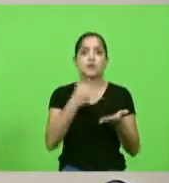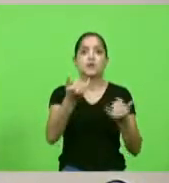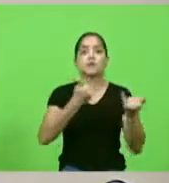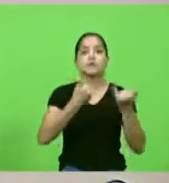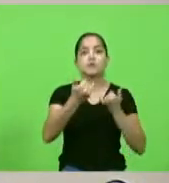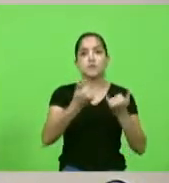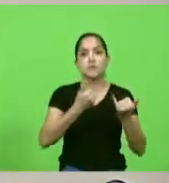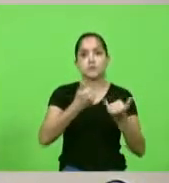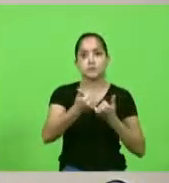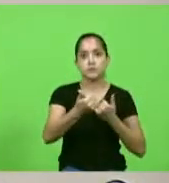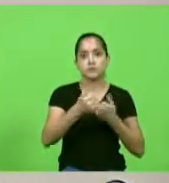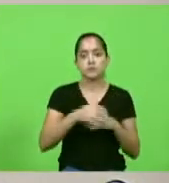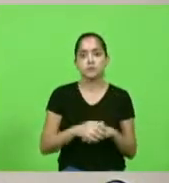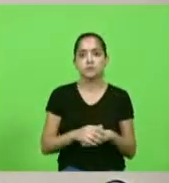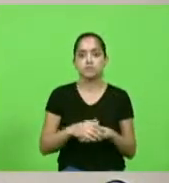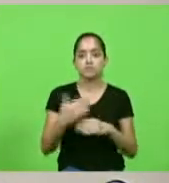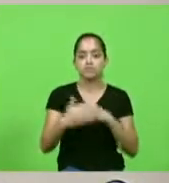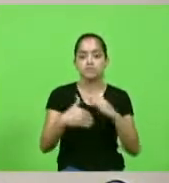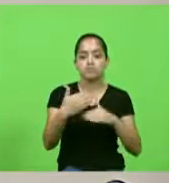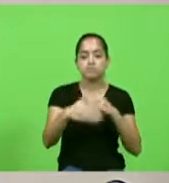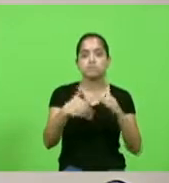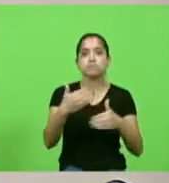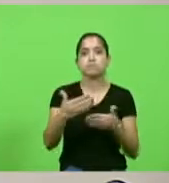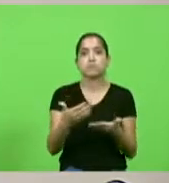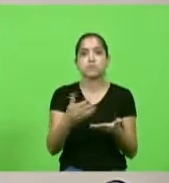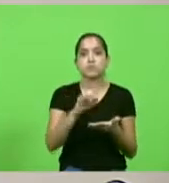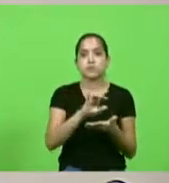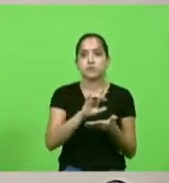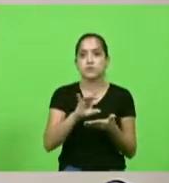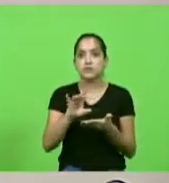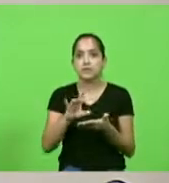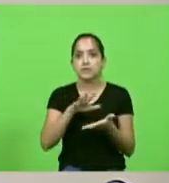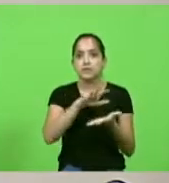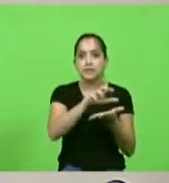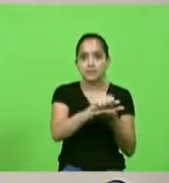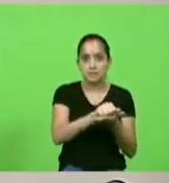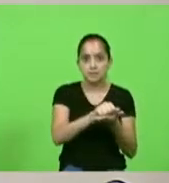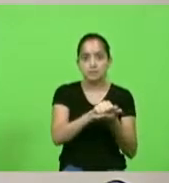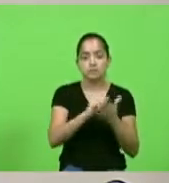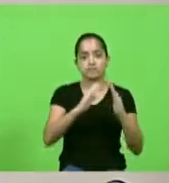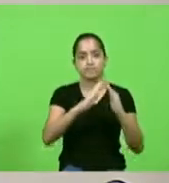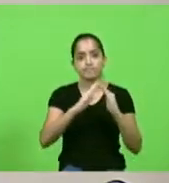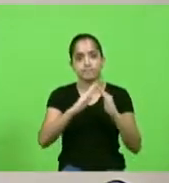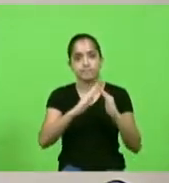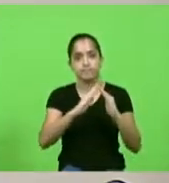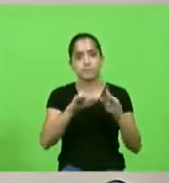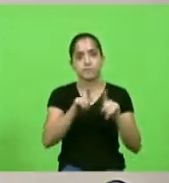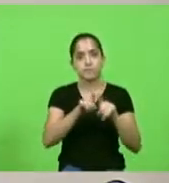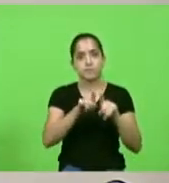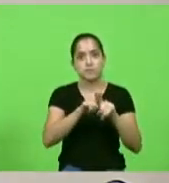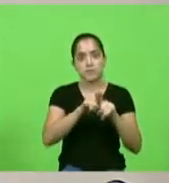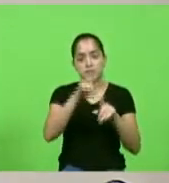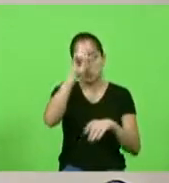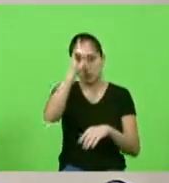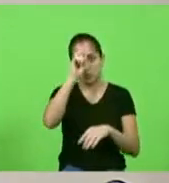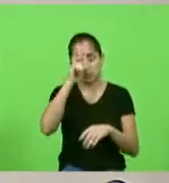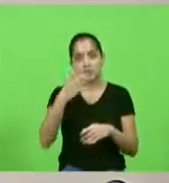acerca do andamento do processo de cadastramento e habitação do hospital infantil Ceara do Bem